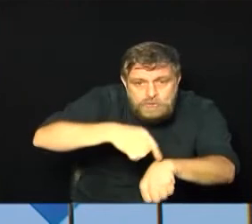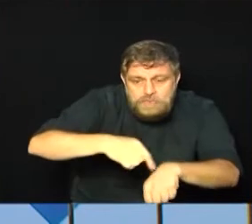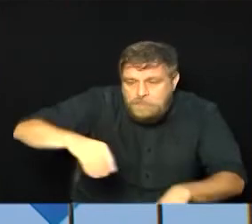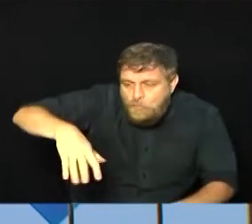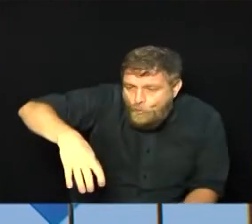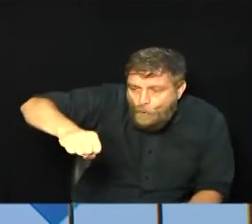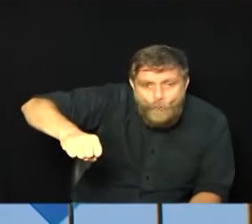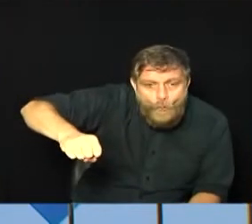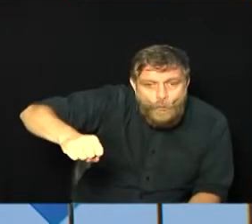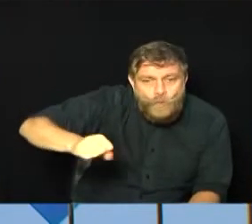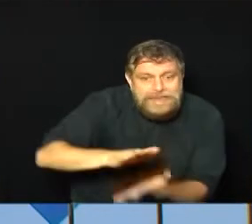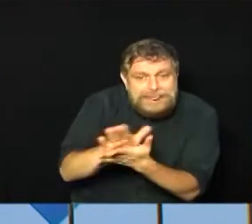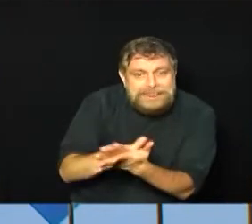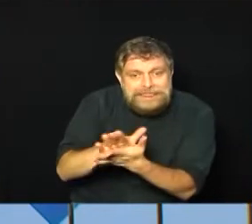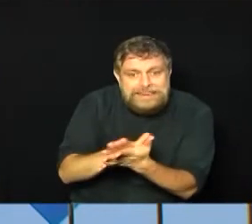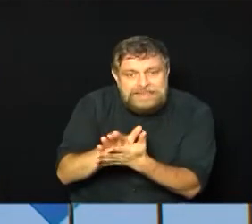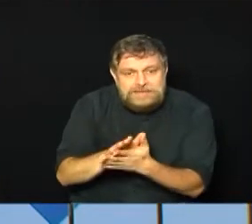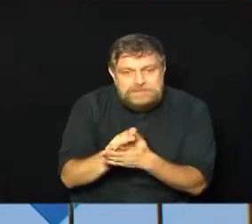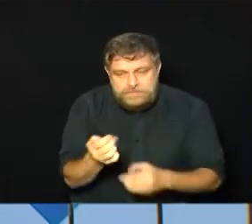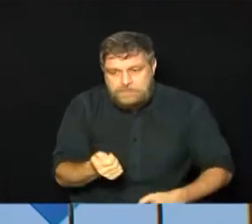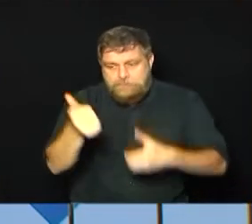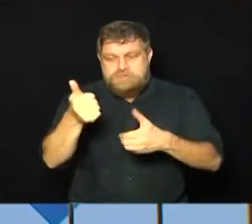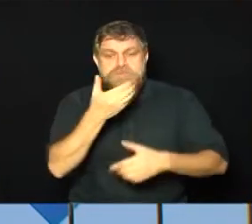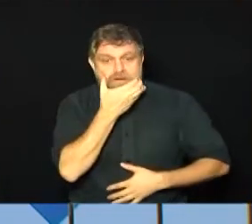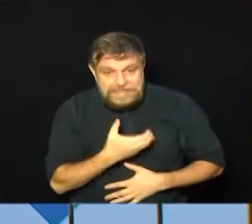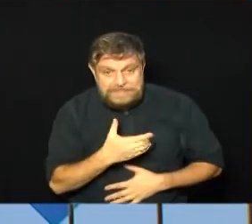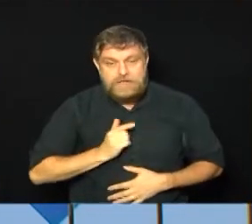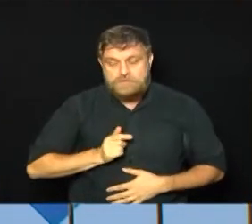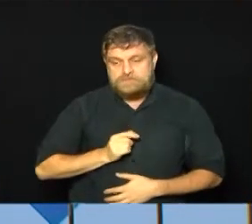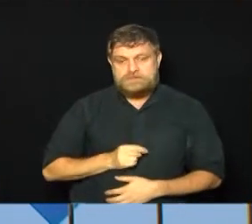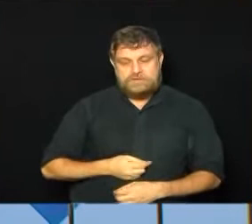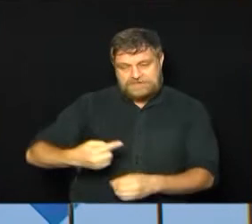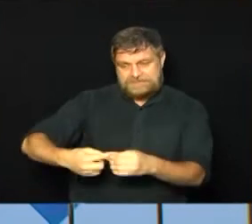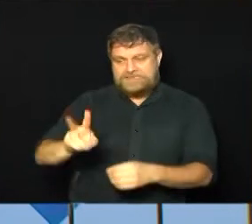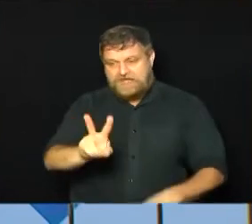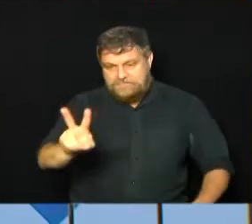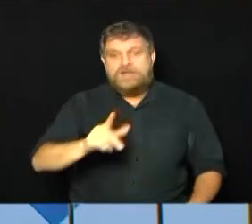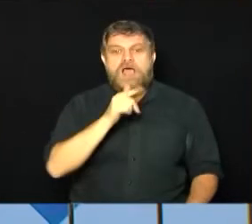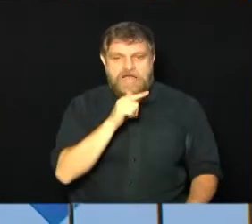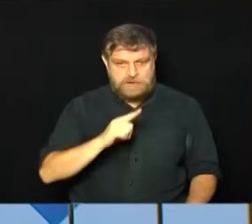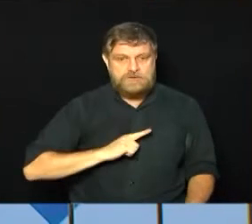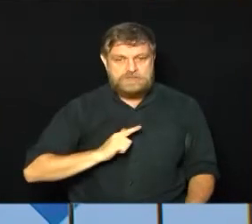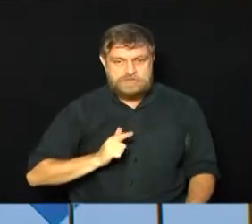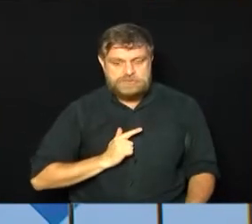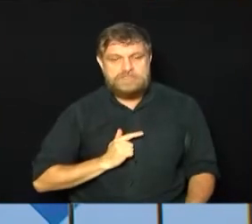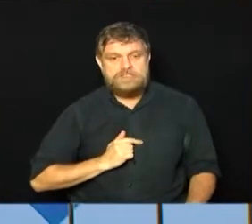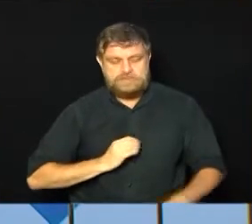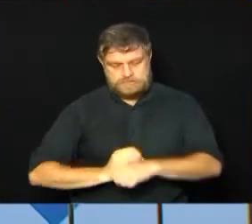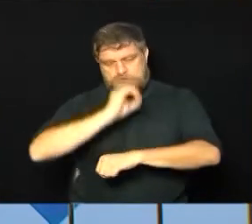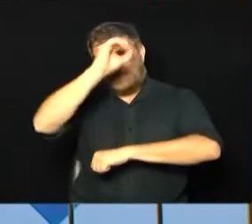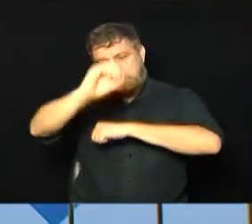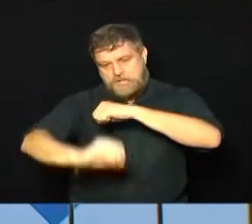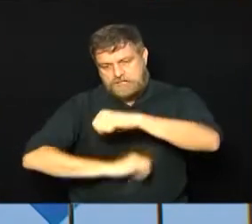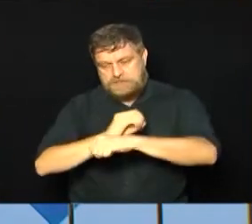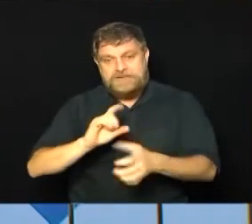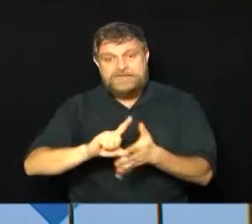tempo. Durante os períodos festivos, Natal e Ano Novo, a cidade toda voltou a ter água durante 24 horas. Aí no